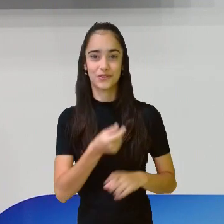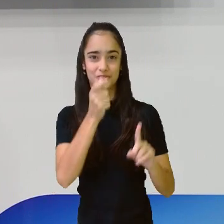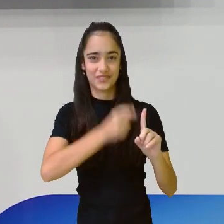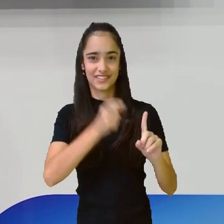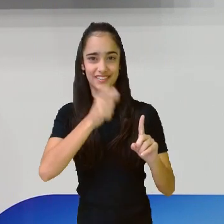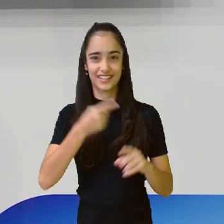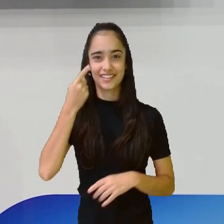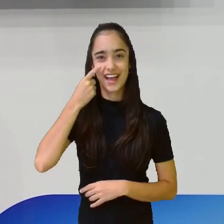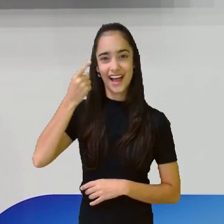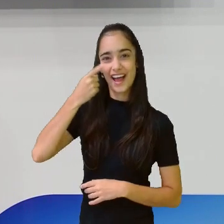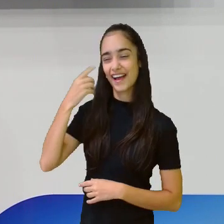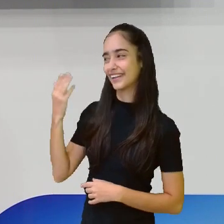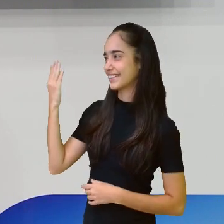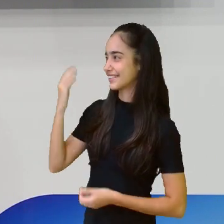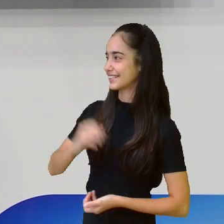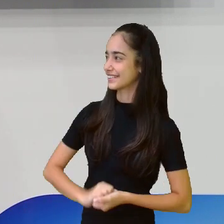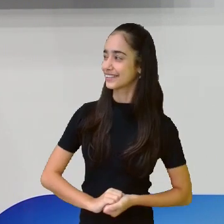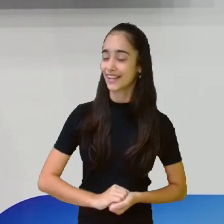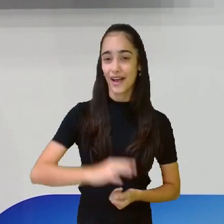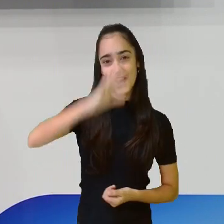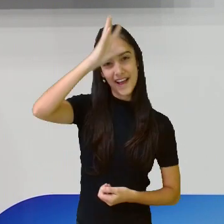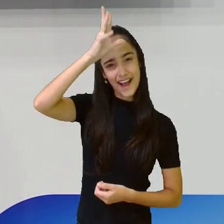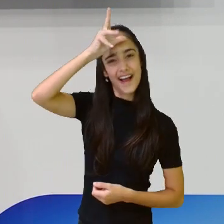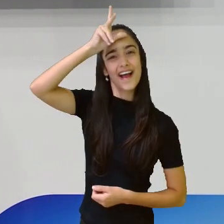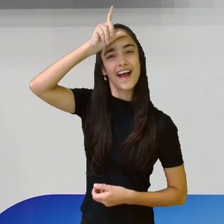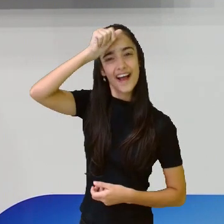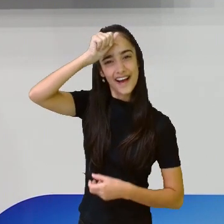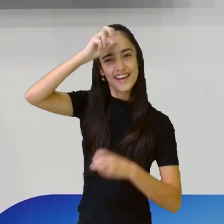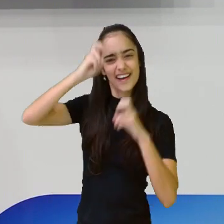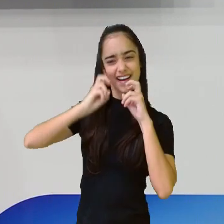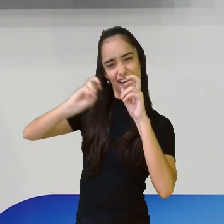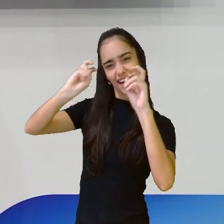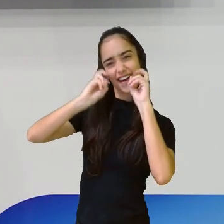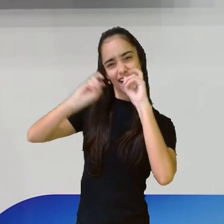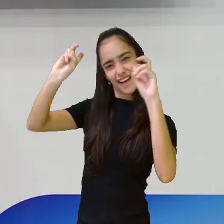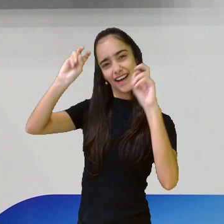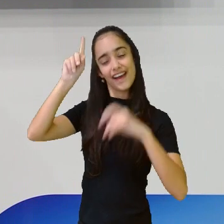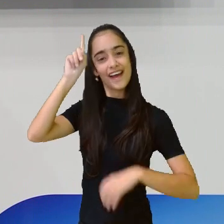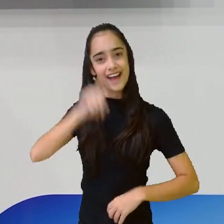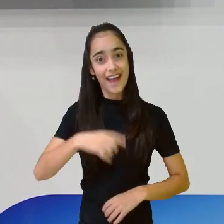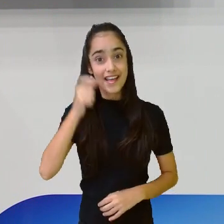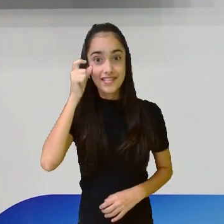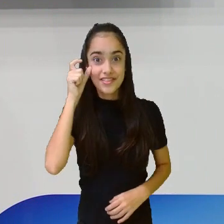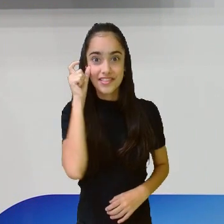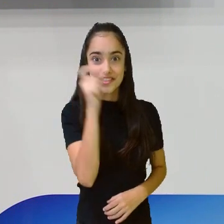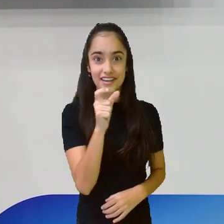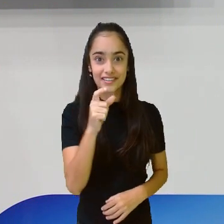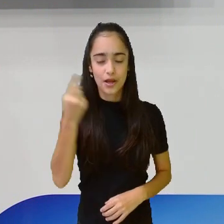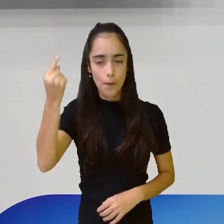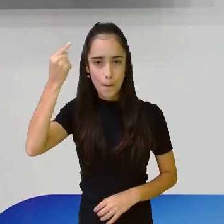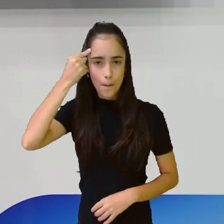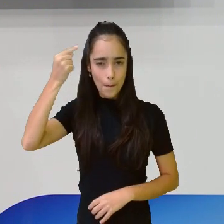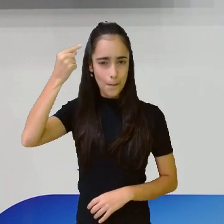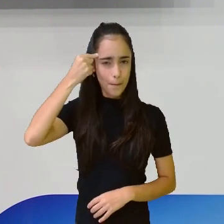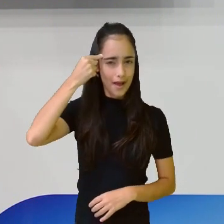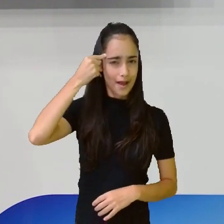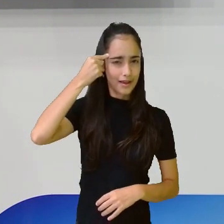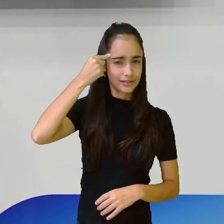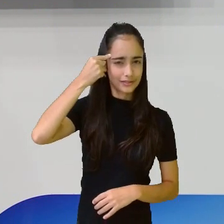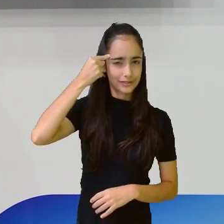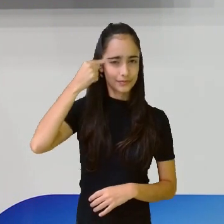aí, o nosso Carijó seria aí uma bem interessante. Pense aí junto,